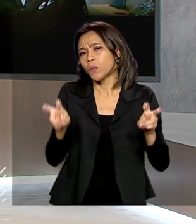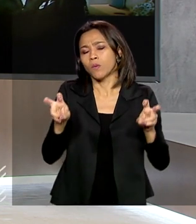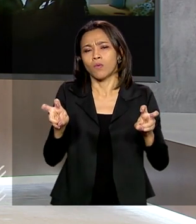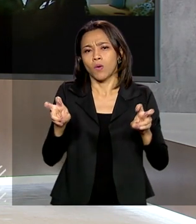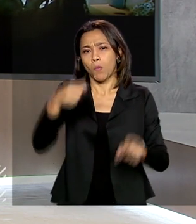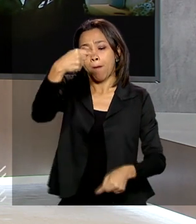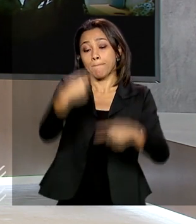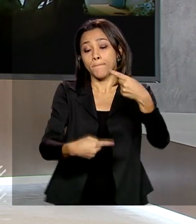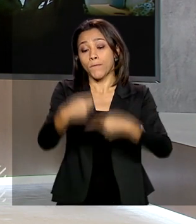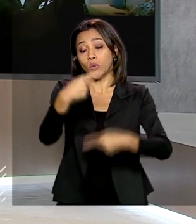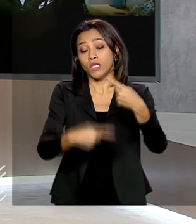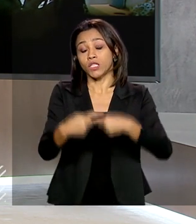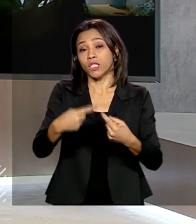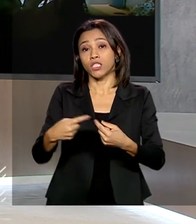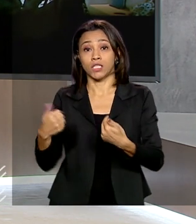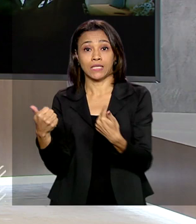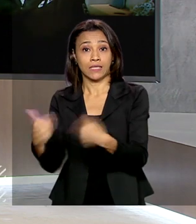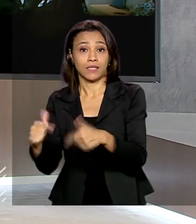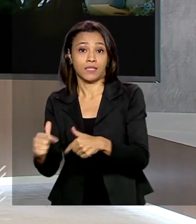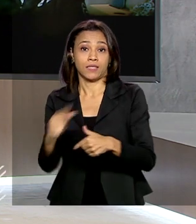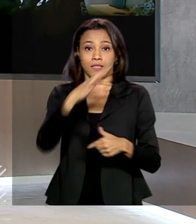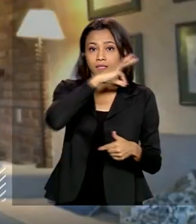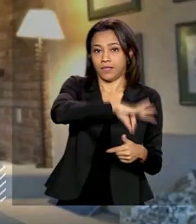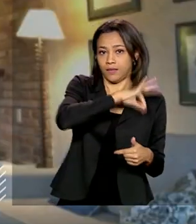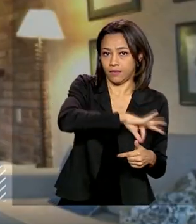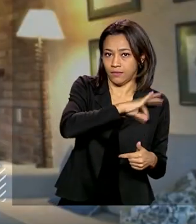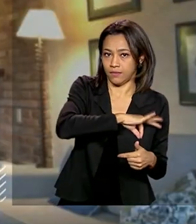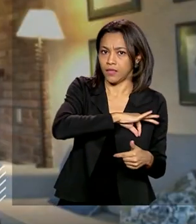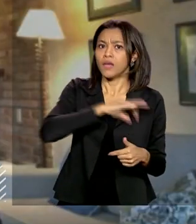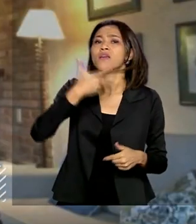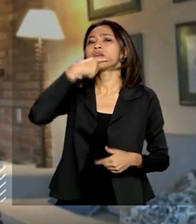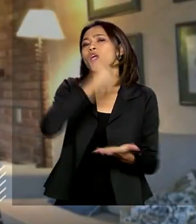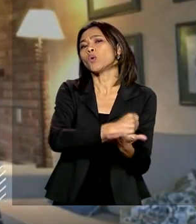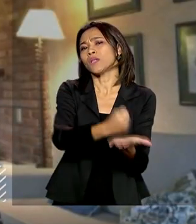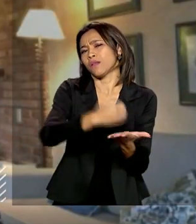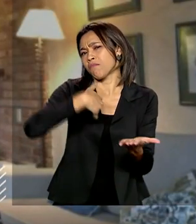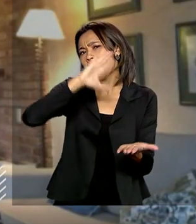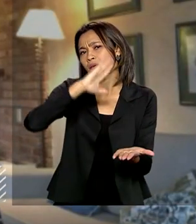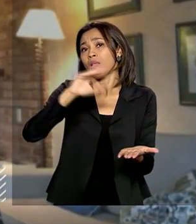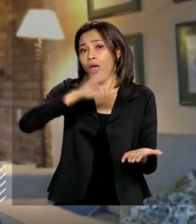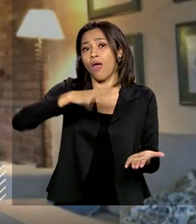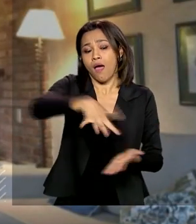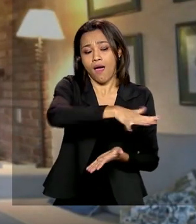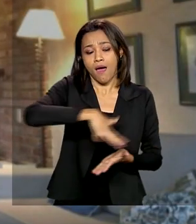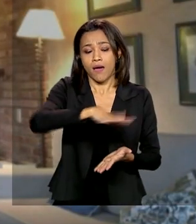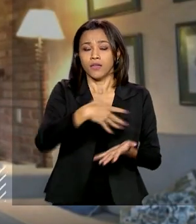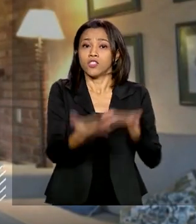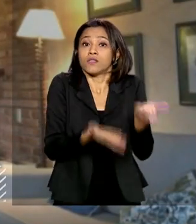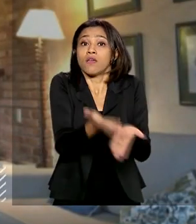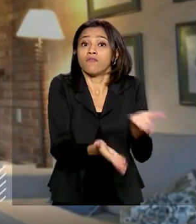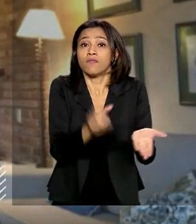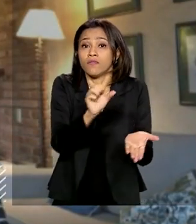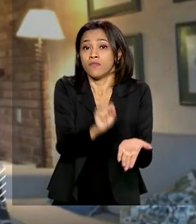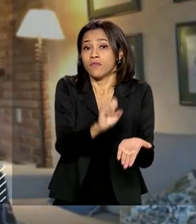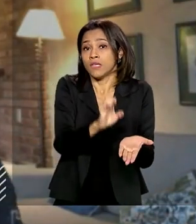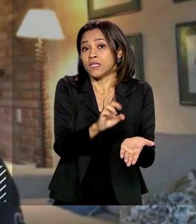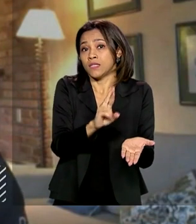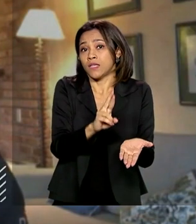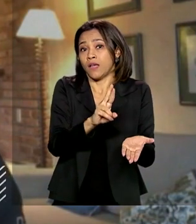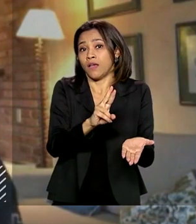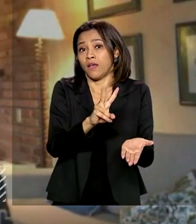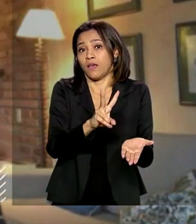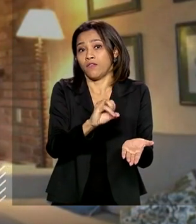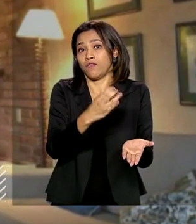de emprego e de renda. E hoje, o maior empregador é o setor de serviços. Portanto, se ele está